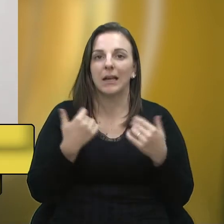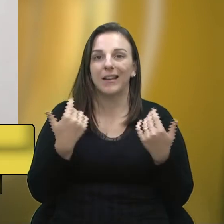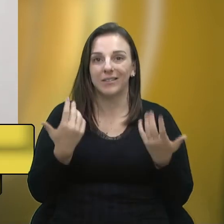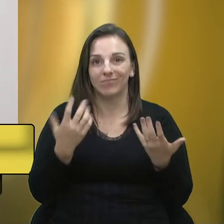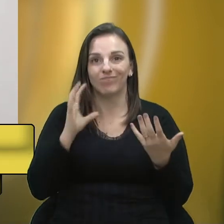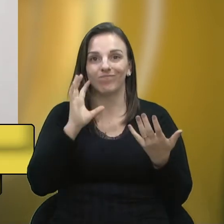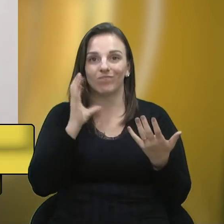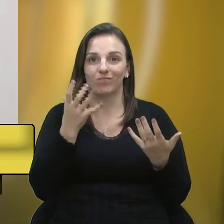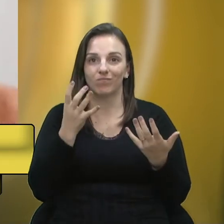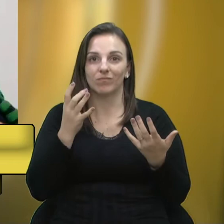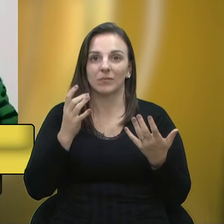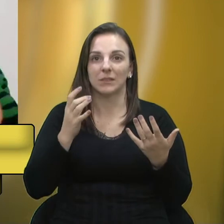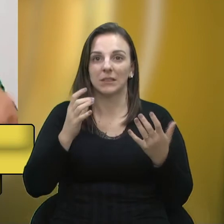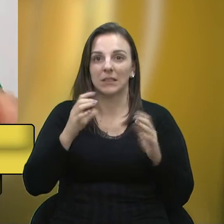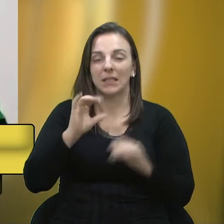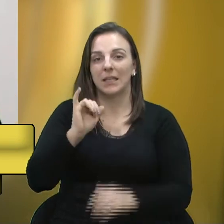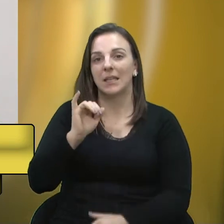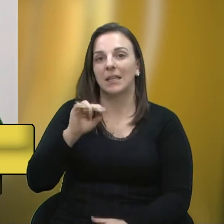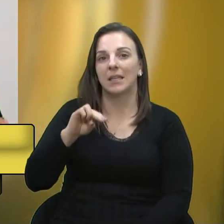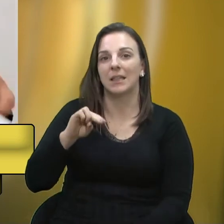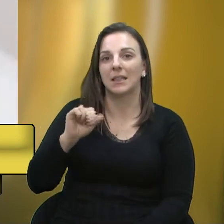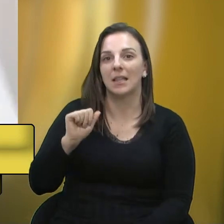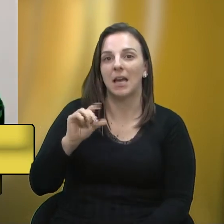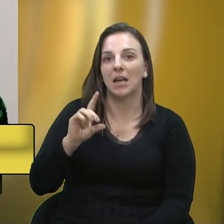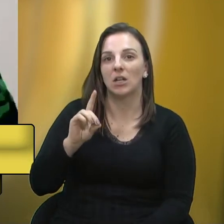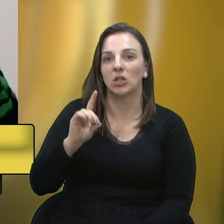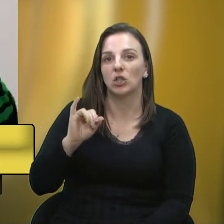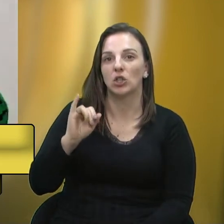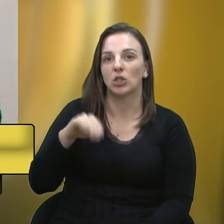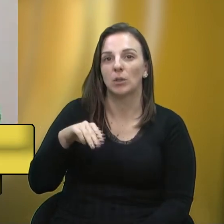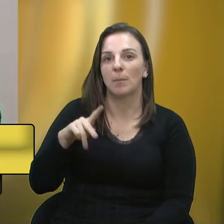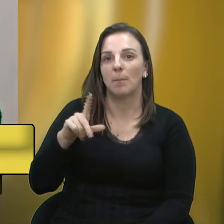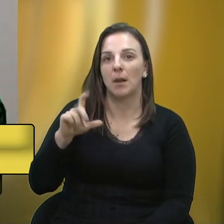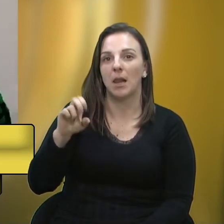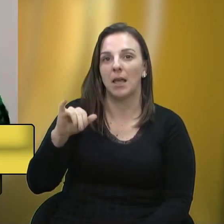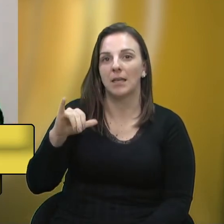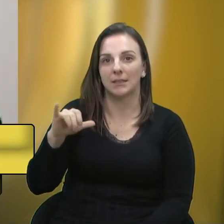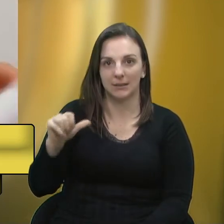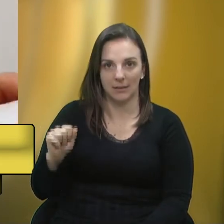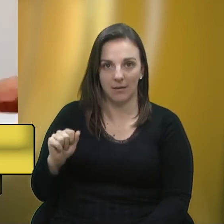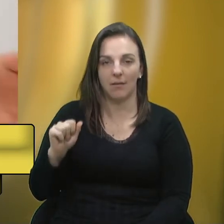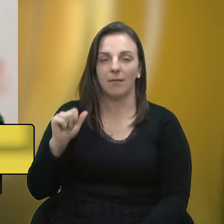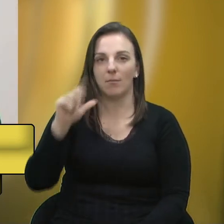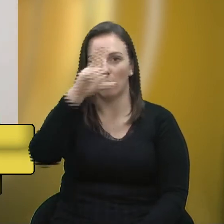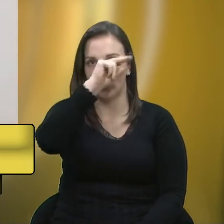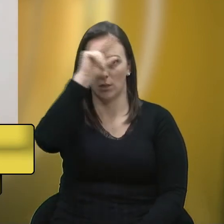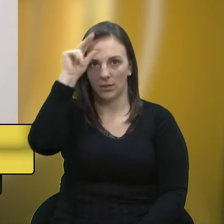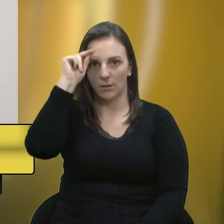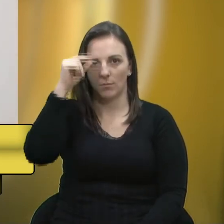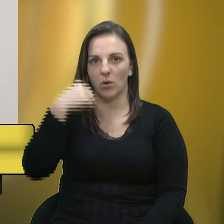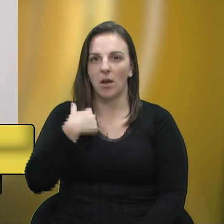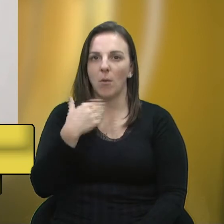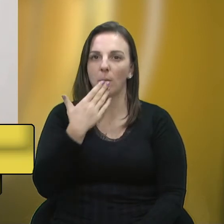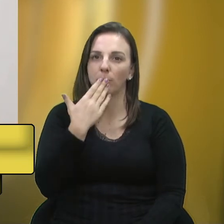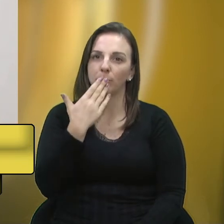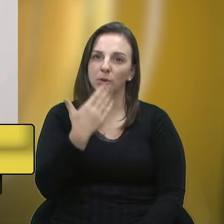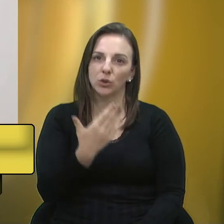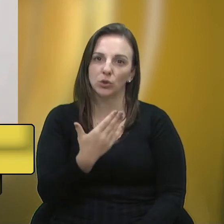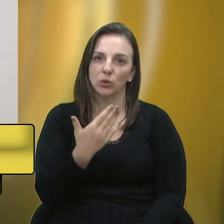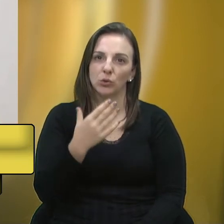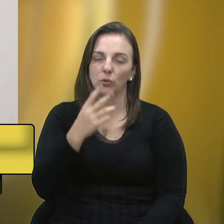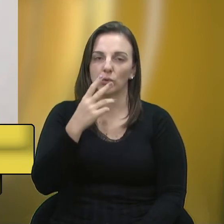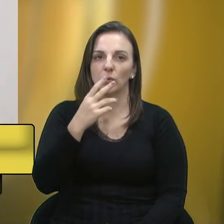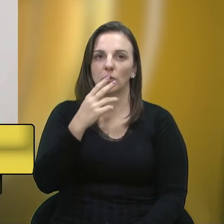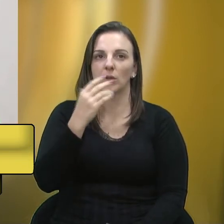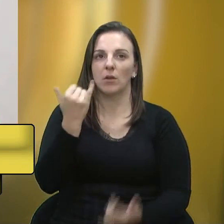inadimplência do município. Eu fiz um pedido de informações, que chegou agora no dia 1º de março, sobre a questão dos inadimplentes